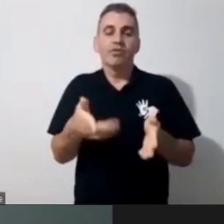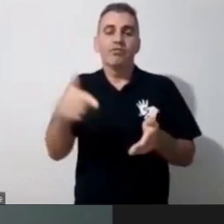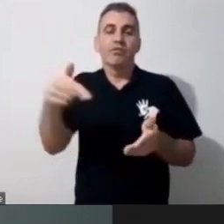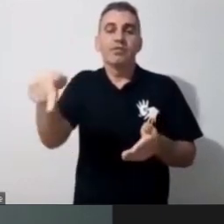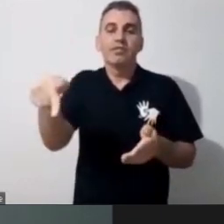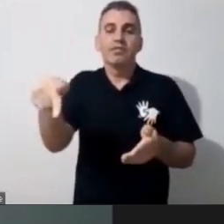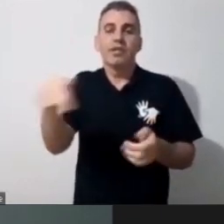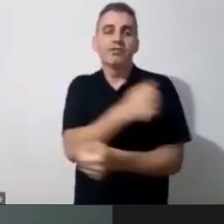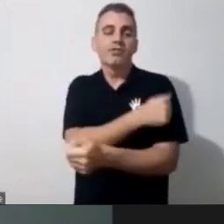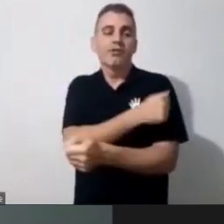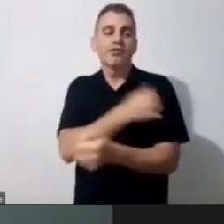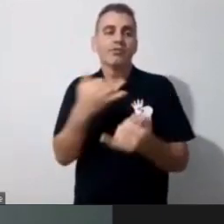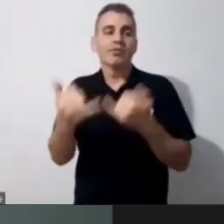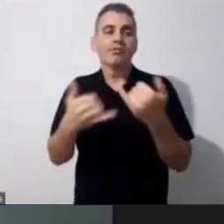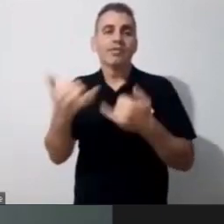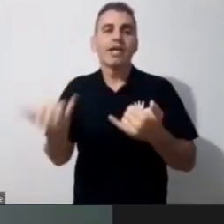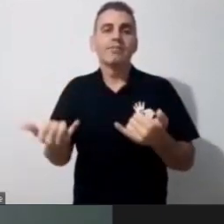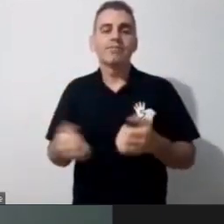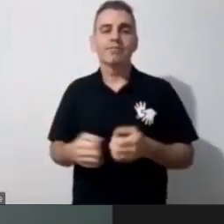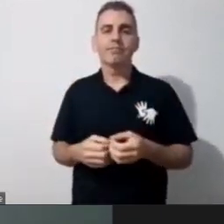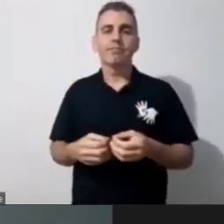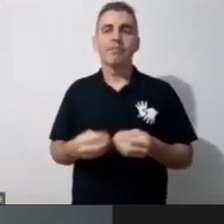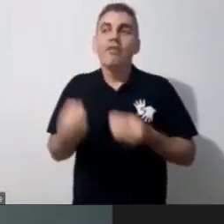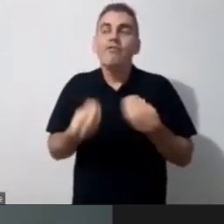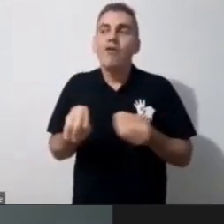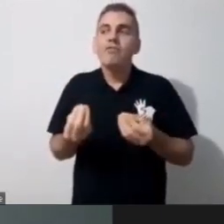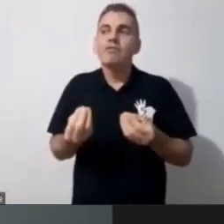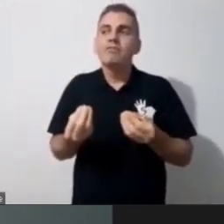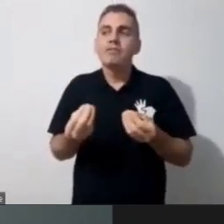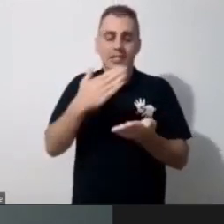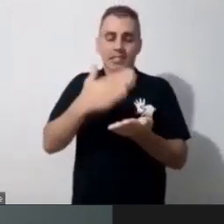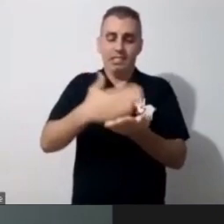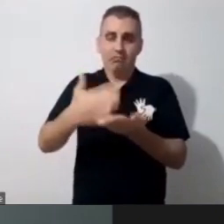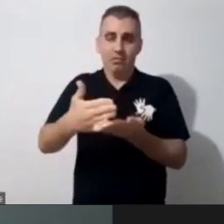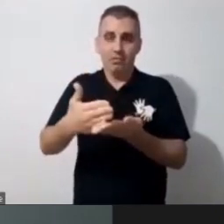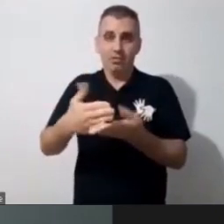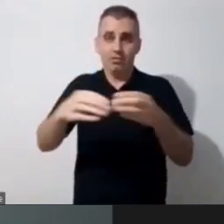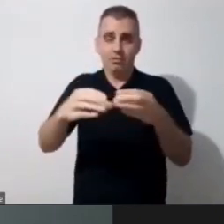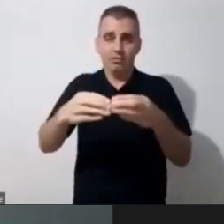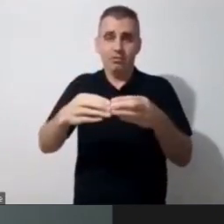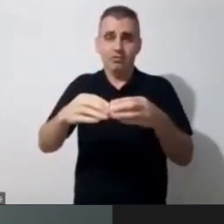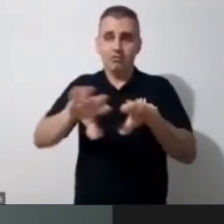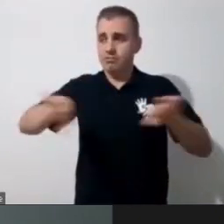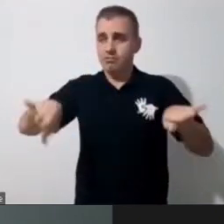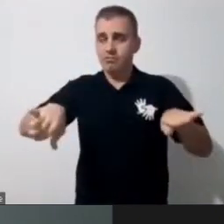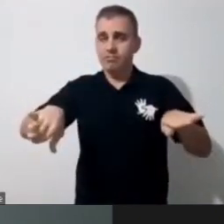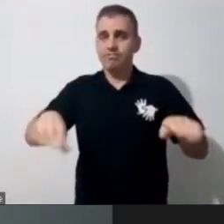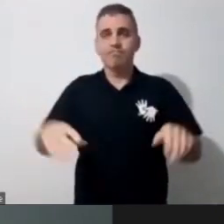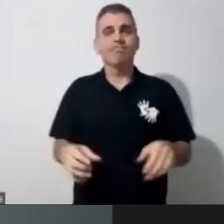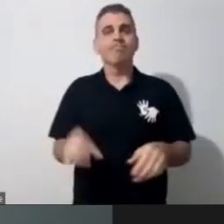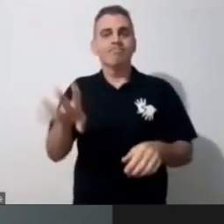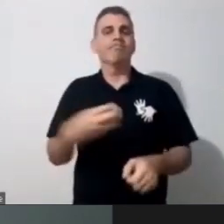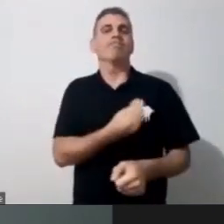planejamento com o planejamento B, então a gente vai dividir o grupo, então isso só na vivência, a vivência que faz a prática, então